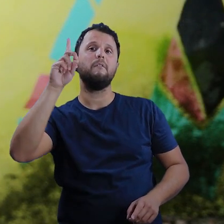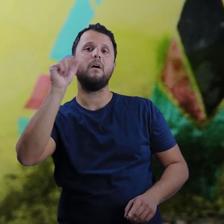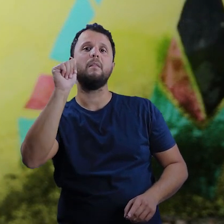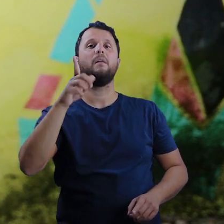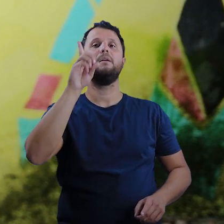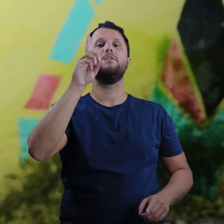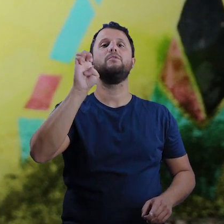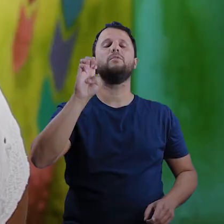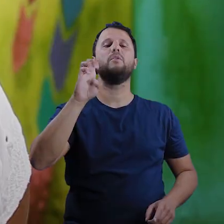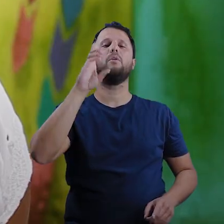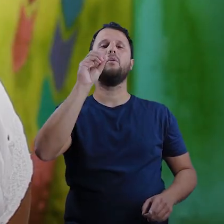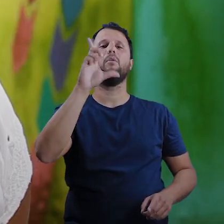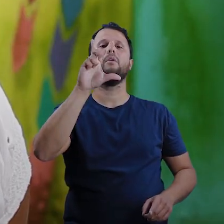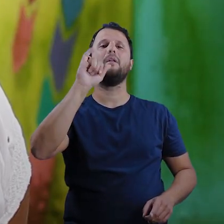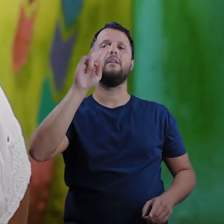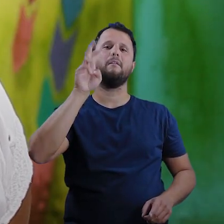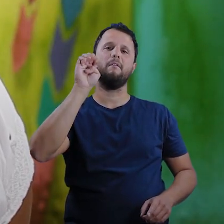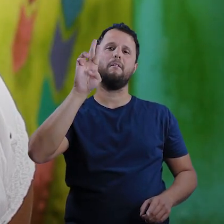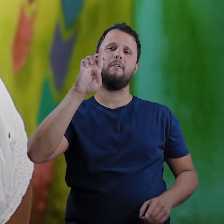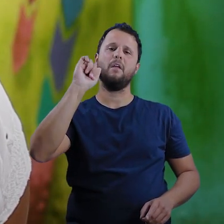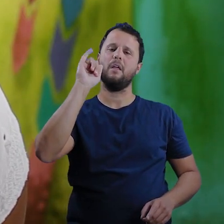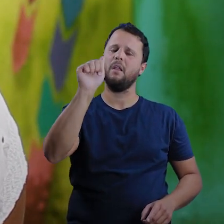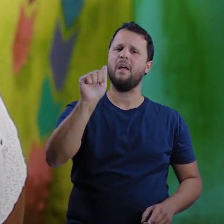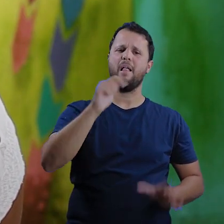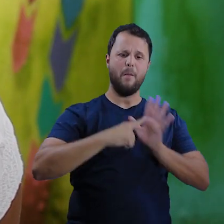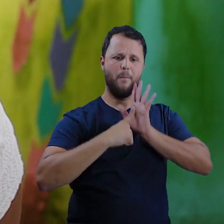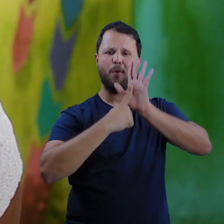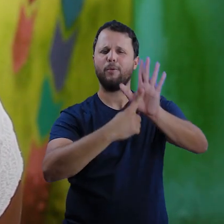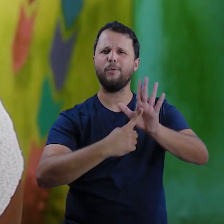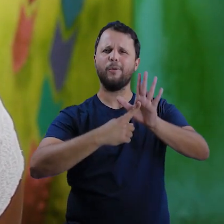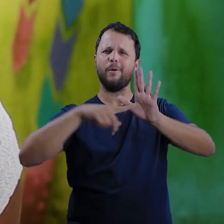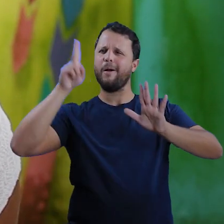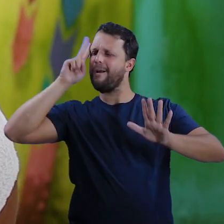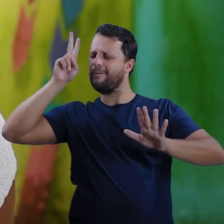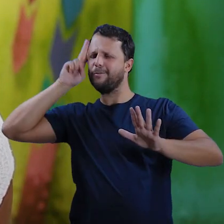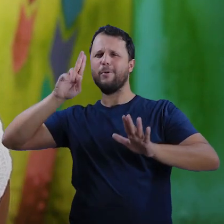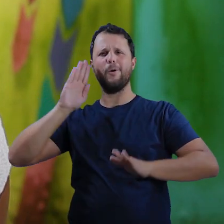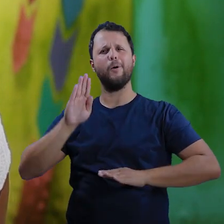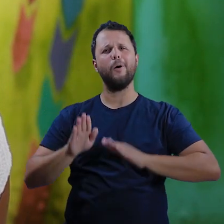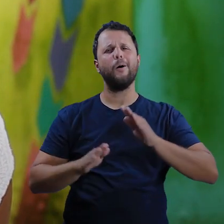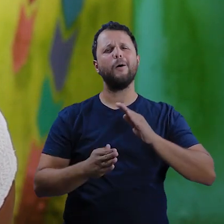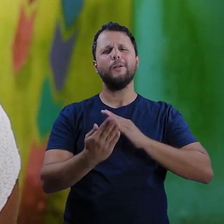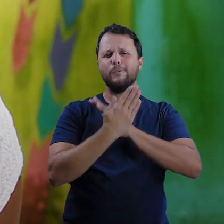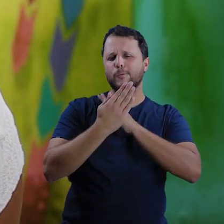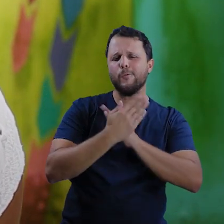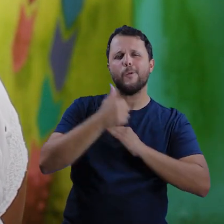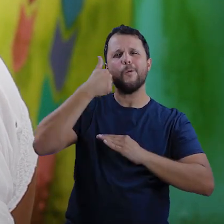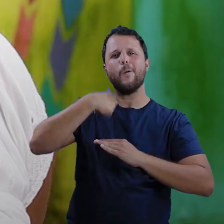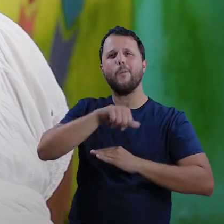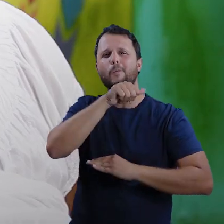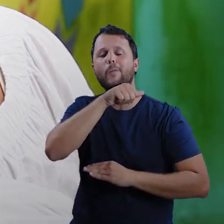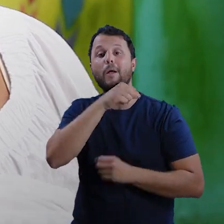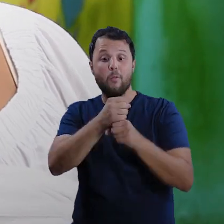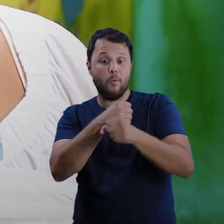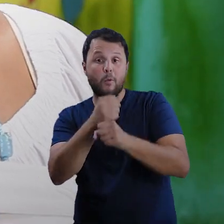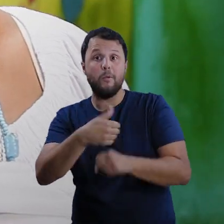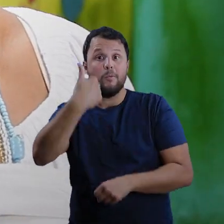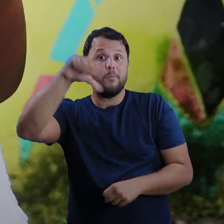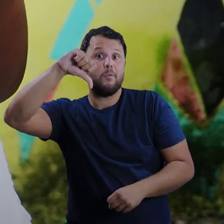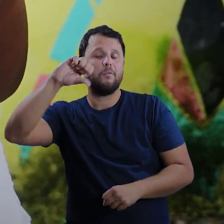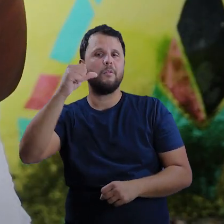Oliveira, ela trouxe a história, o diálogo e o cuidado com a mulher. Em 1980, ela